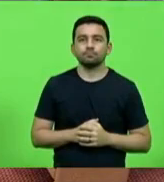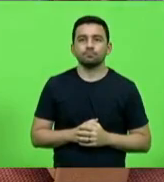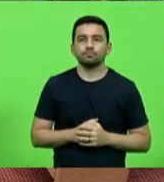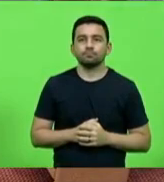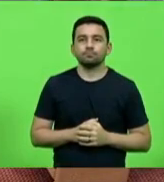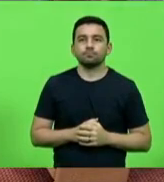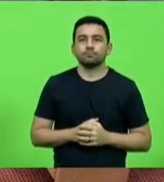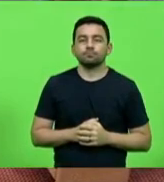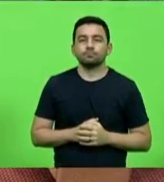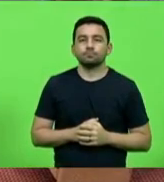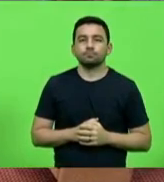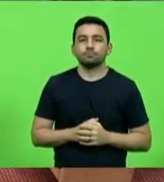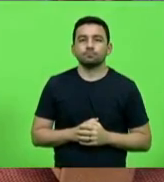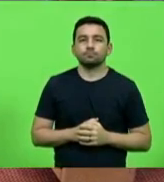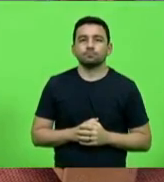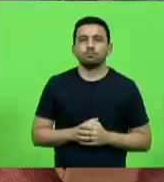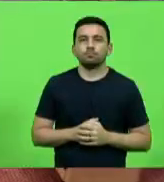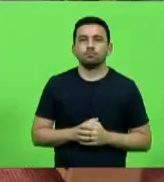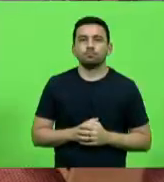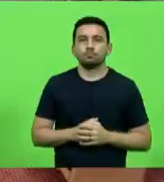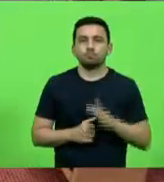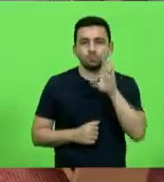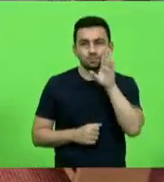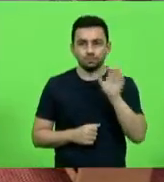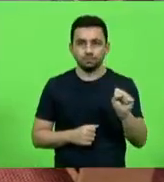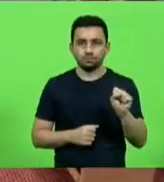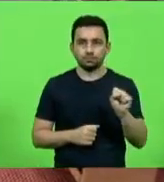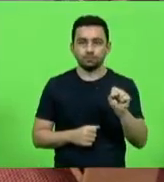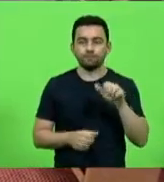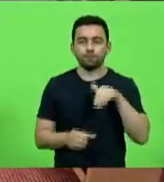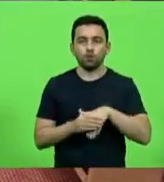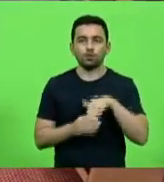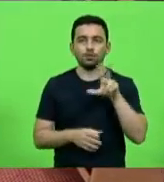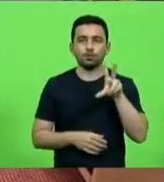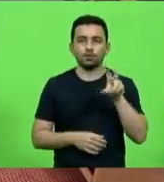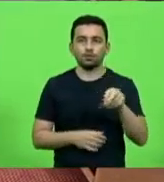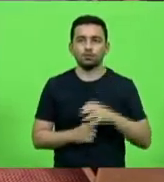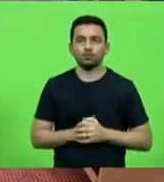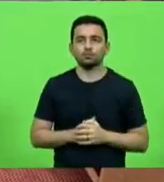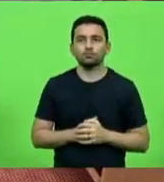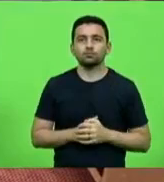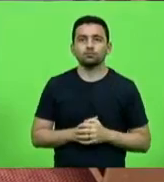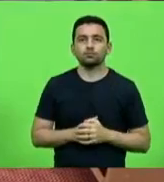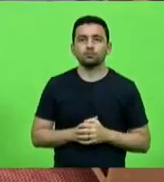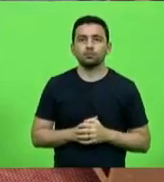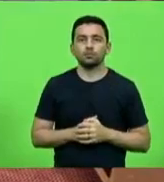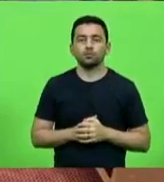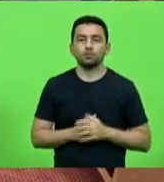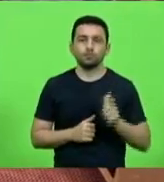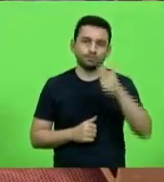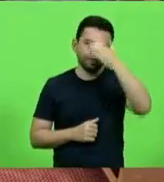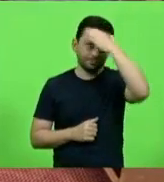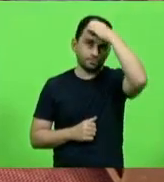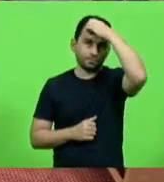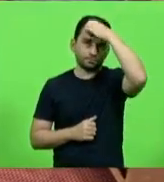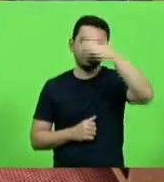Deputado Bruno Souza vota não. Como vota deputado Coronel Mocelin.